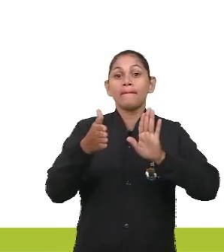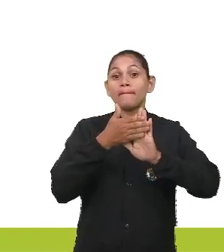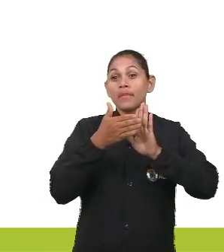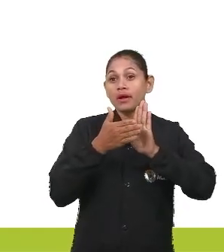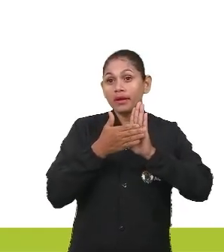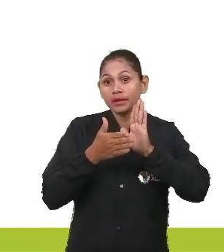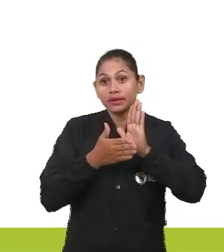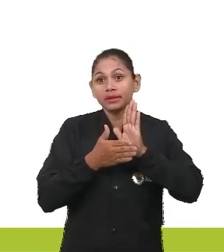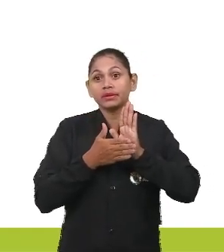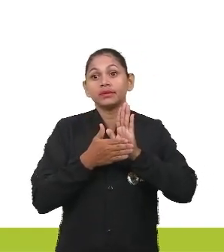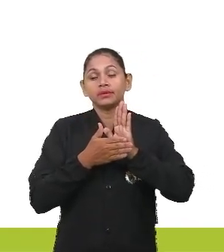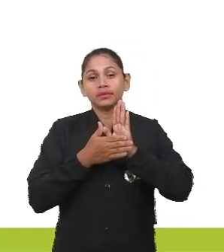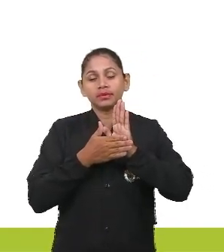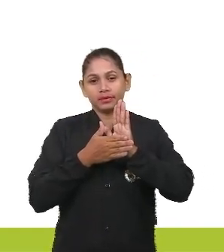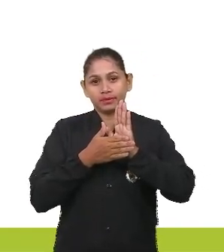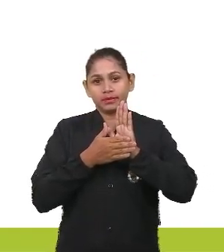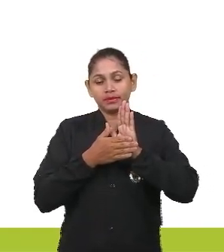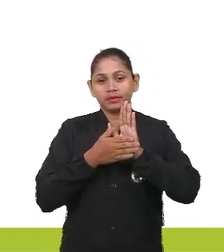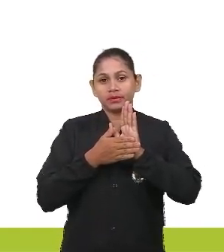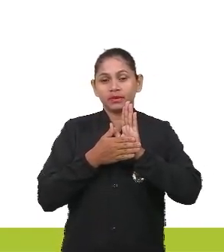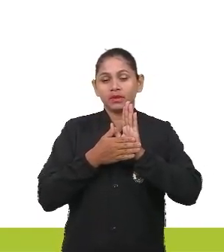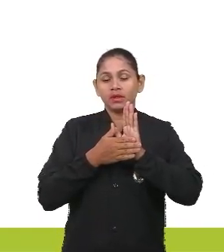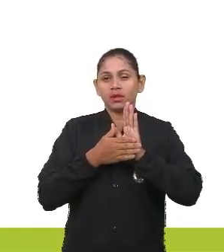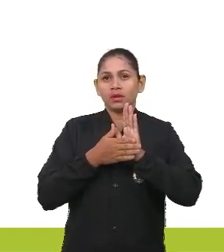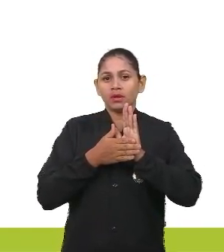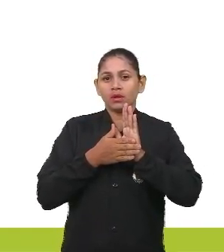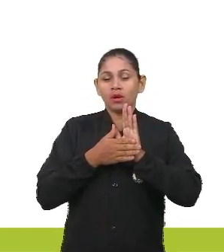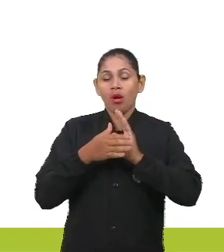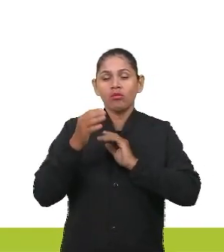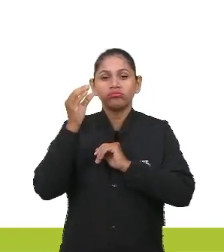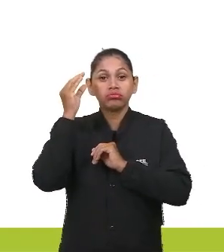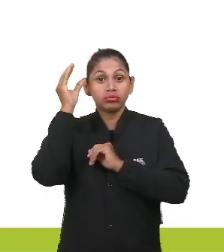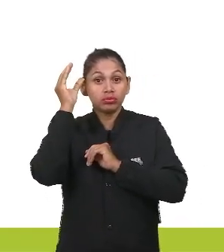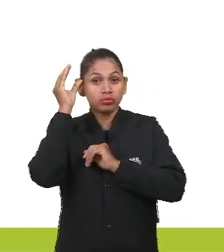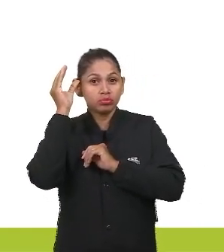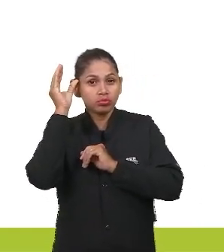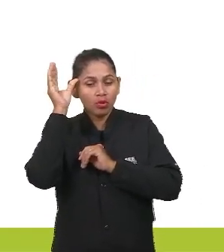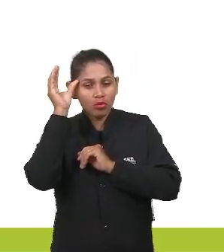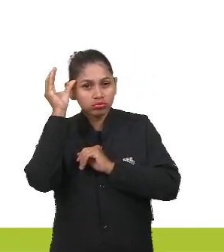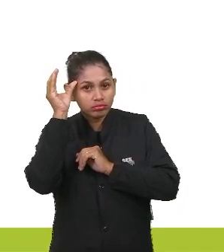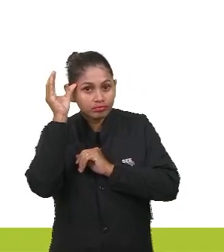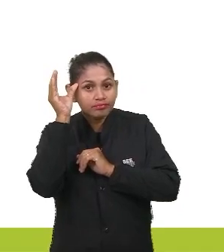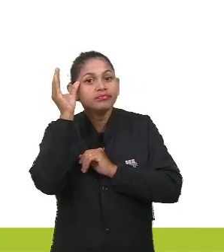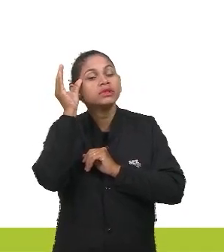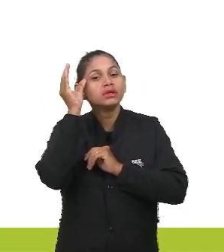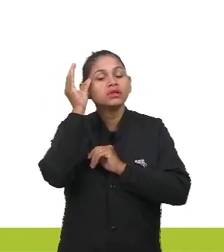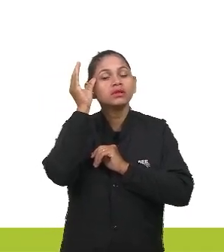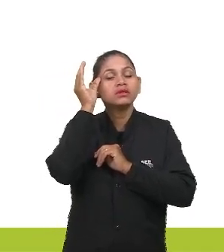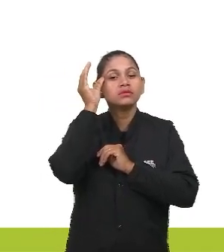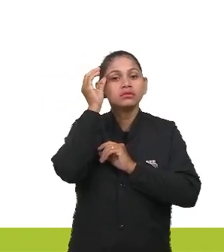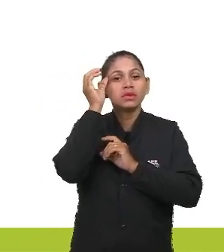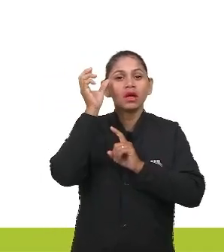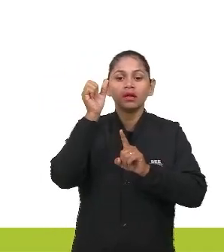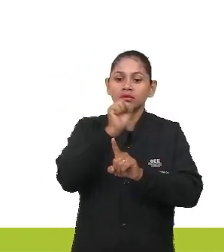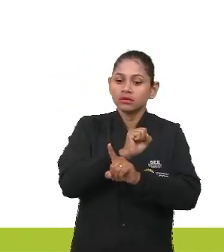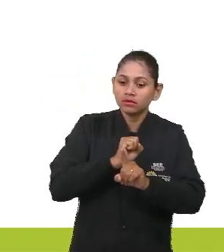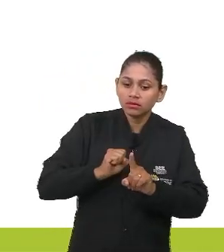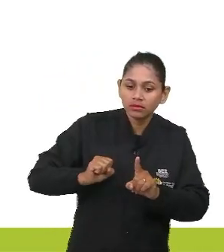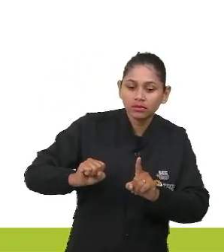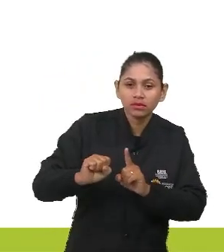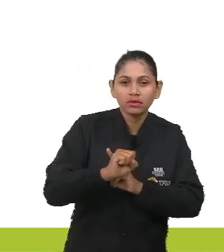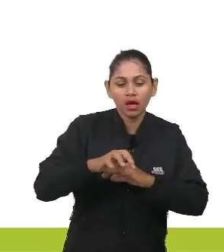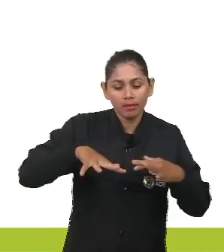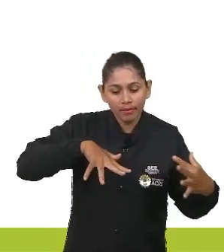é repertório sócio-cultural. É o seu conhecimento de mundo. E esse conhecimento de mundo vai fazer parte